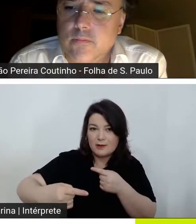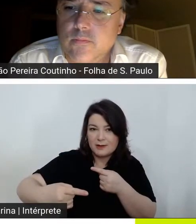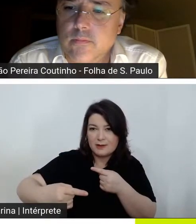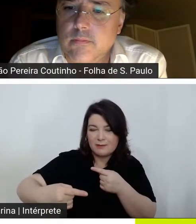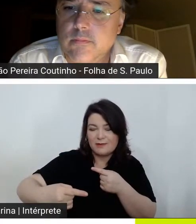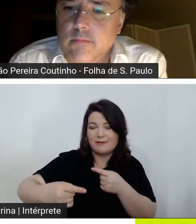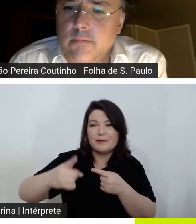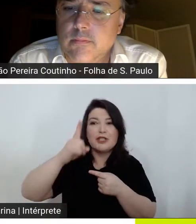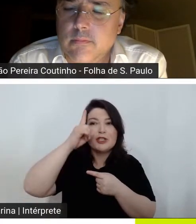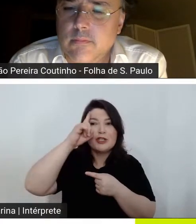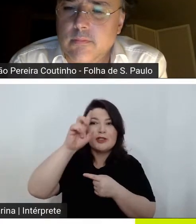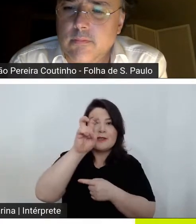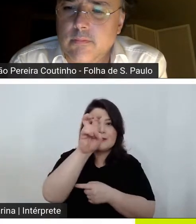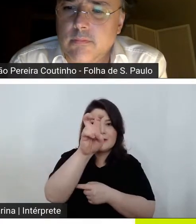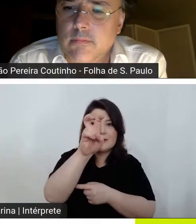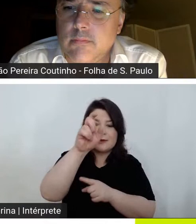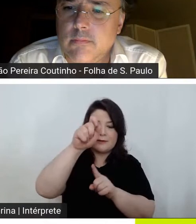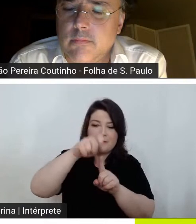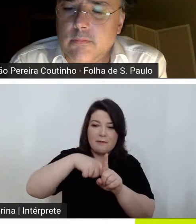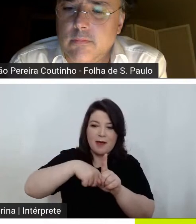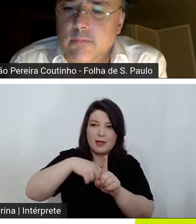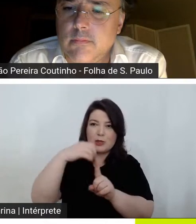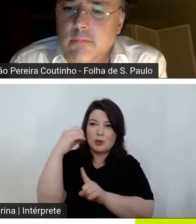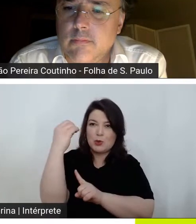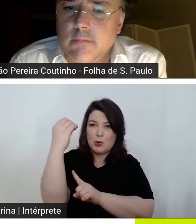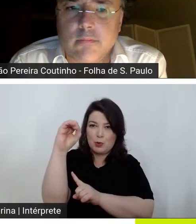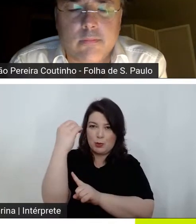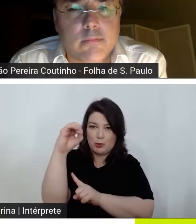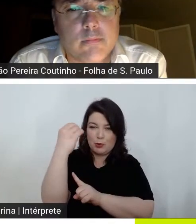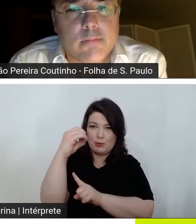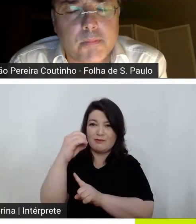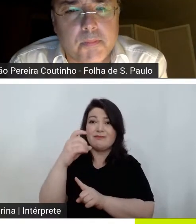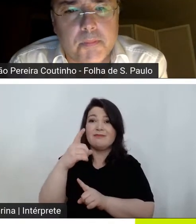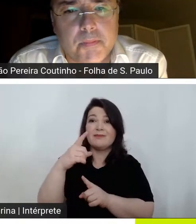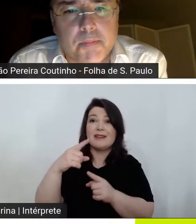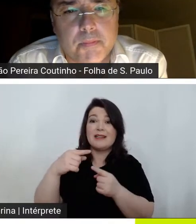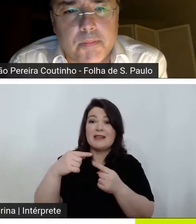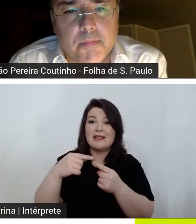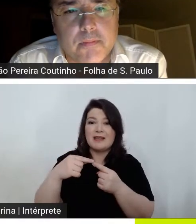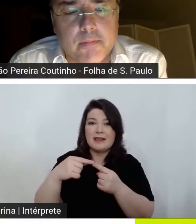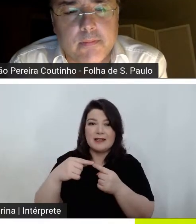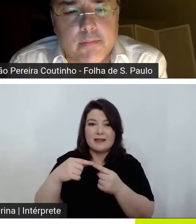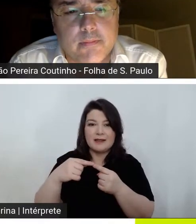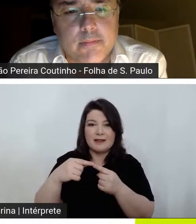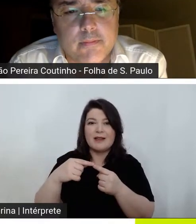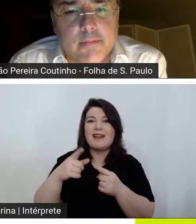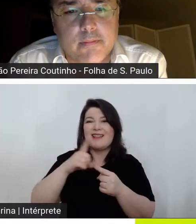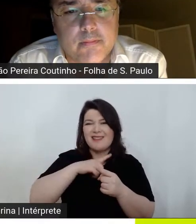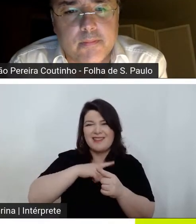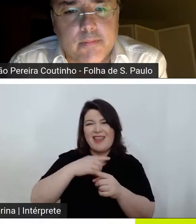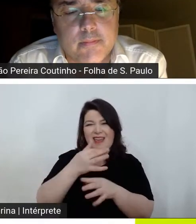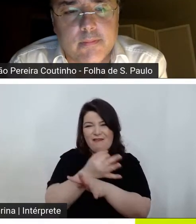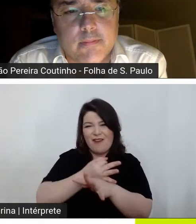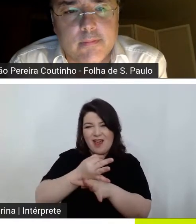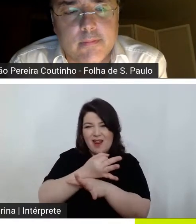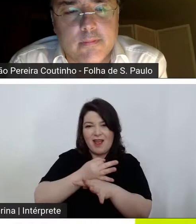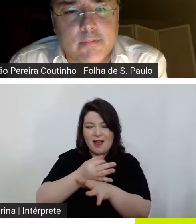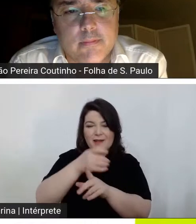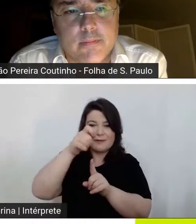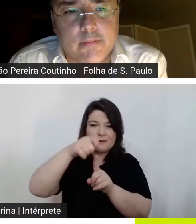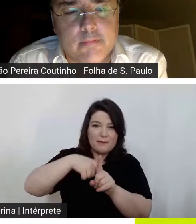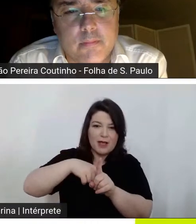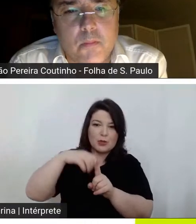outubro vai ser semana que vem por causa dos feriados de outubro a gente sempre pula faz de 15 15 dias